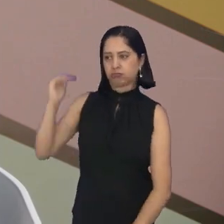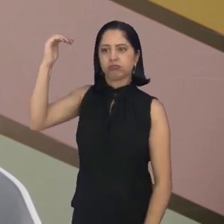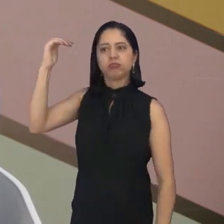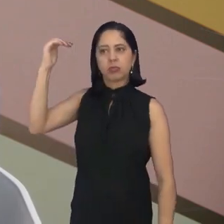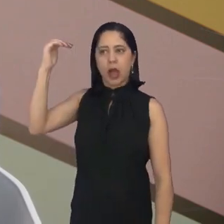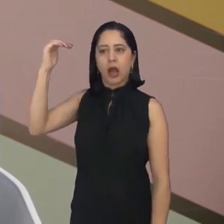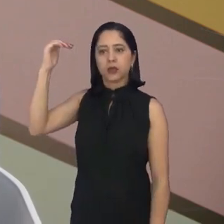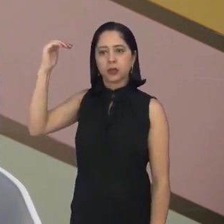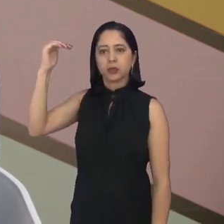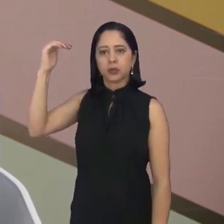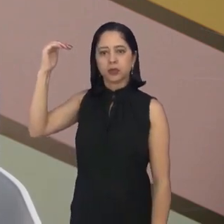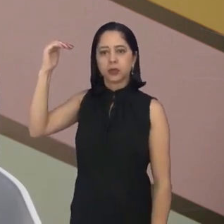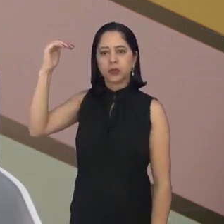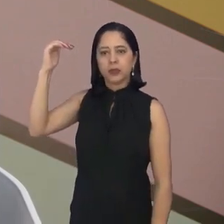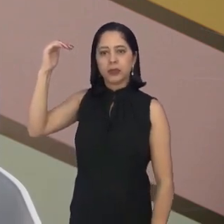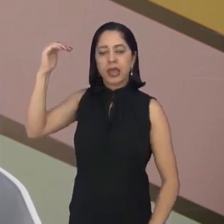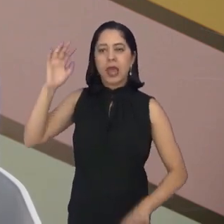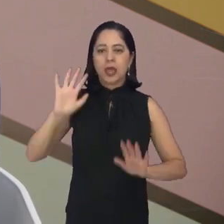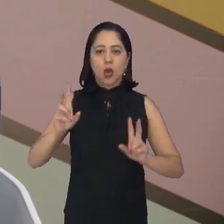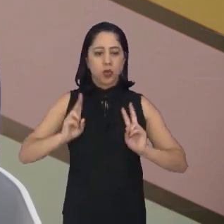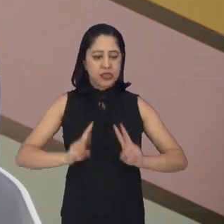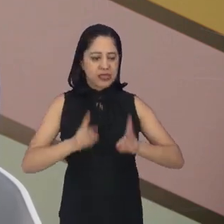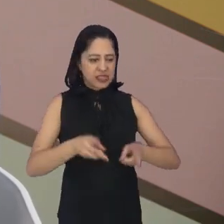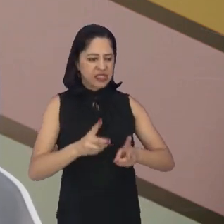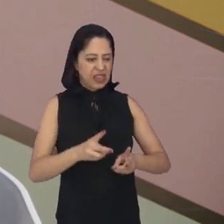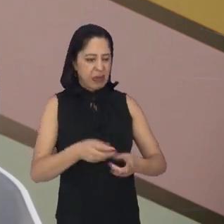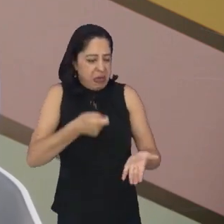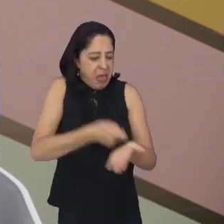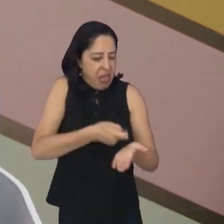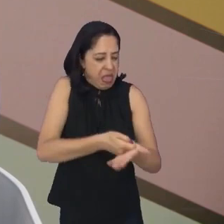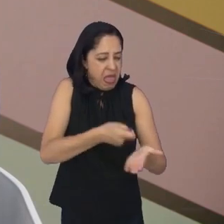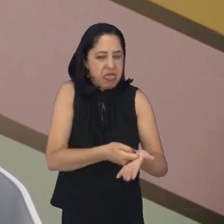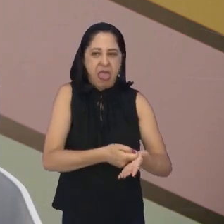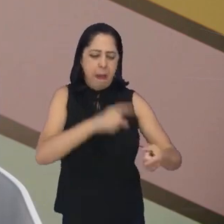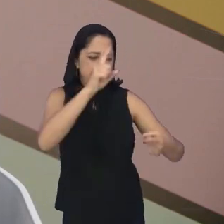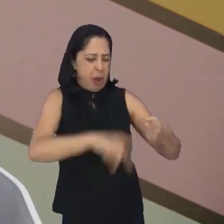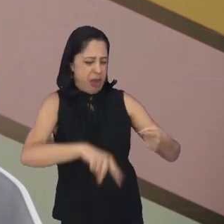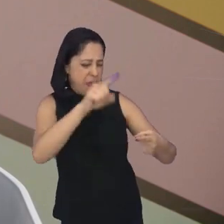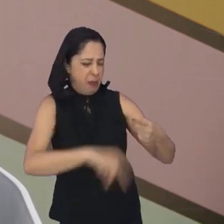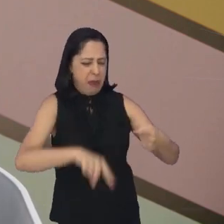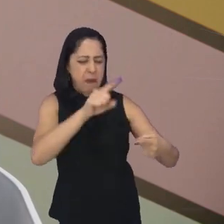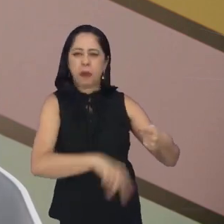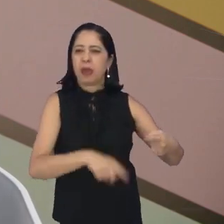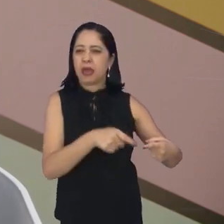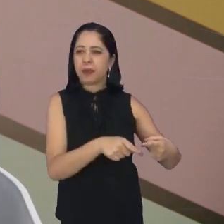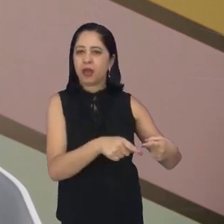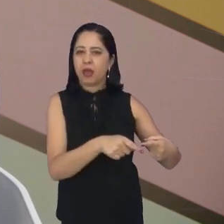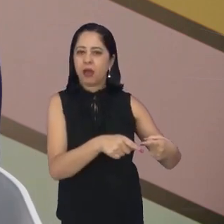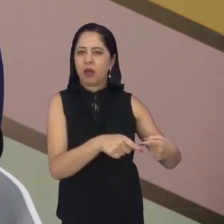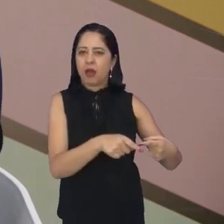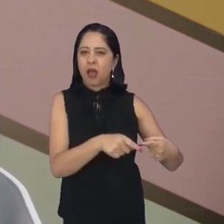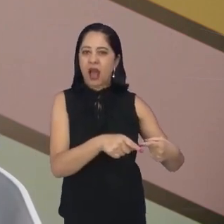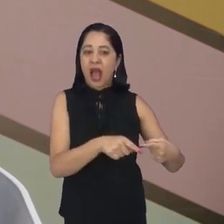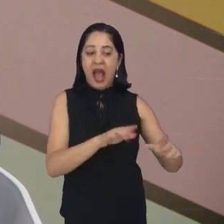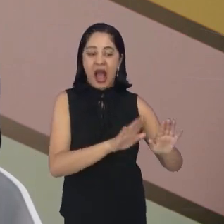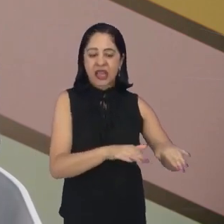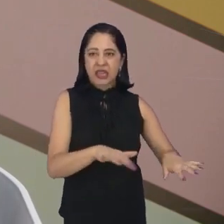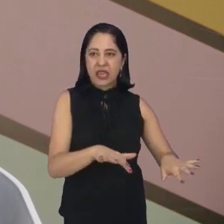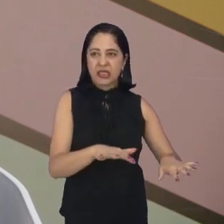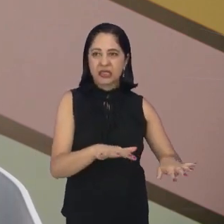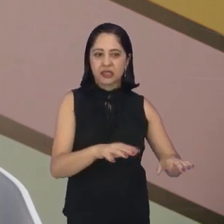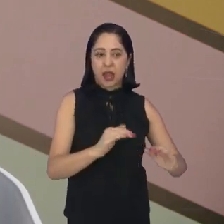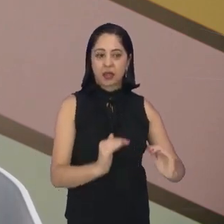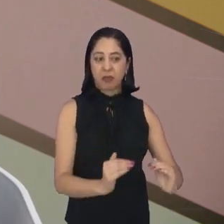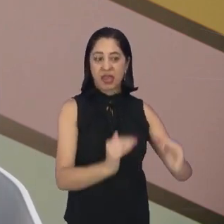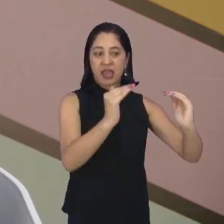vínculo ali, e eu o tempo todo estou reprimindo, e eu o tempo todo estou coagindo aquela criança, na adolescência, que a gente